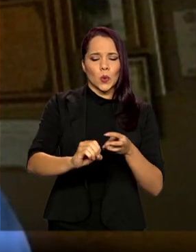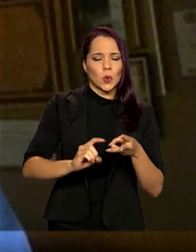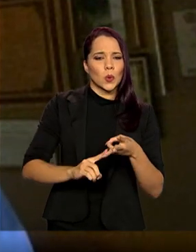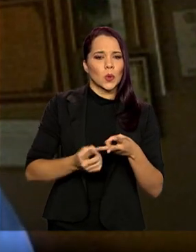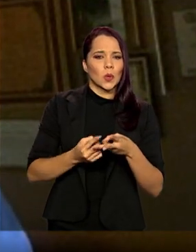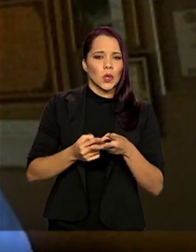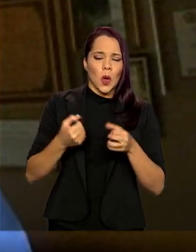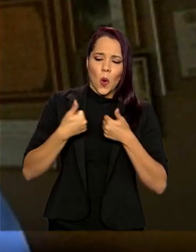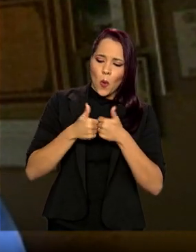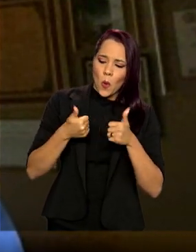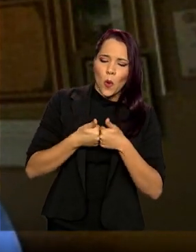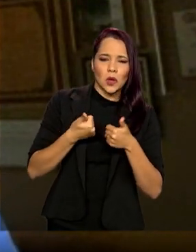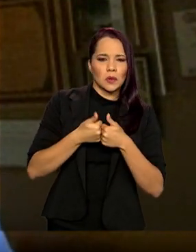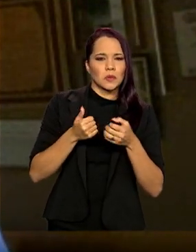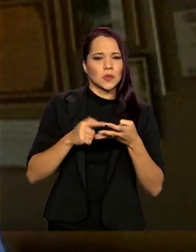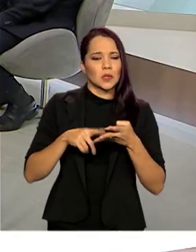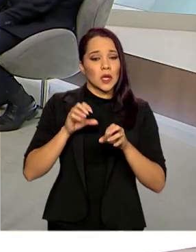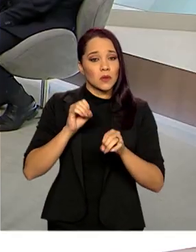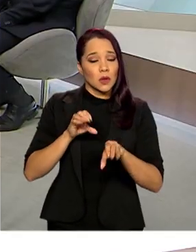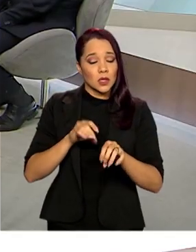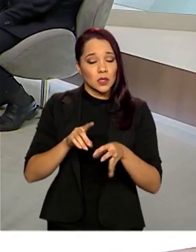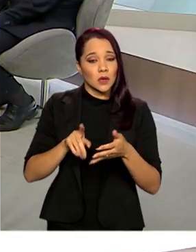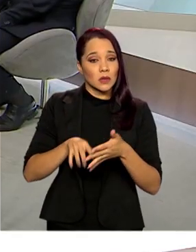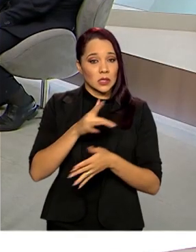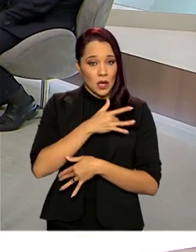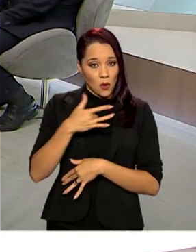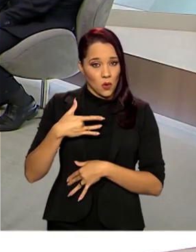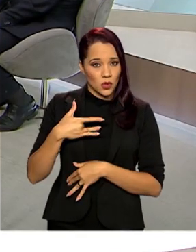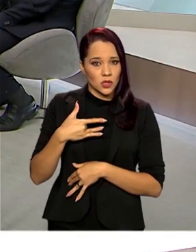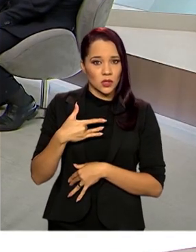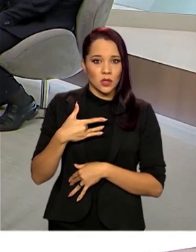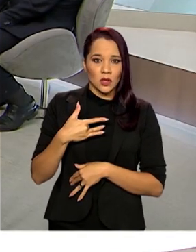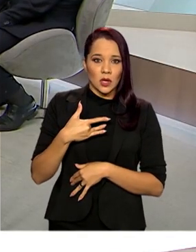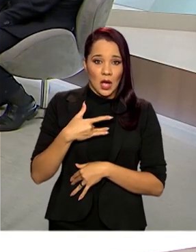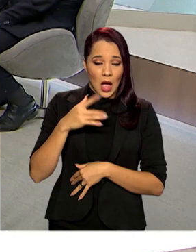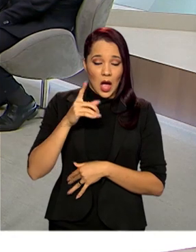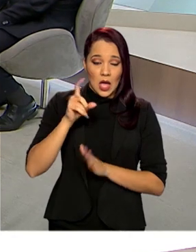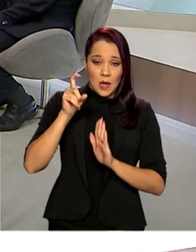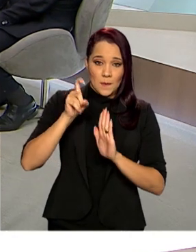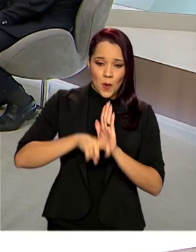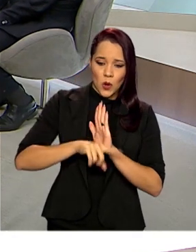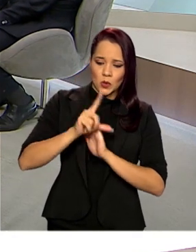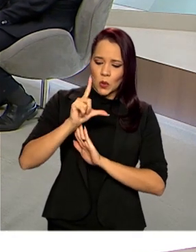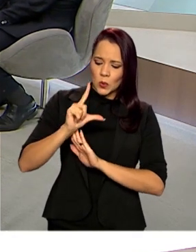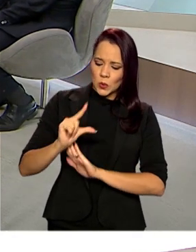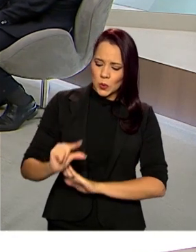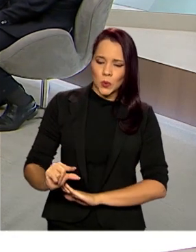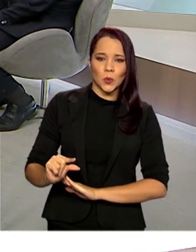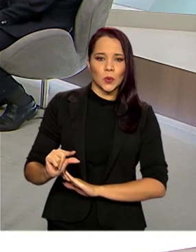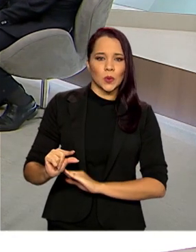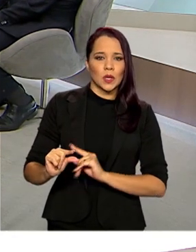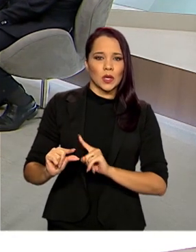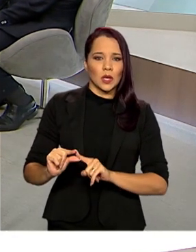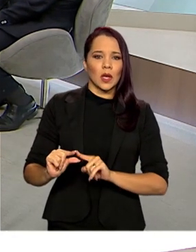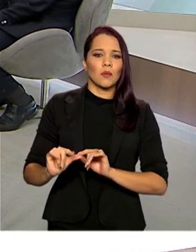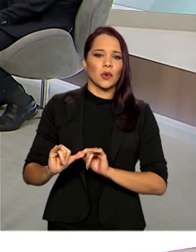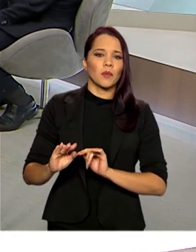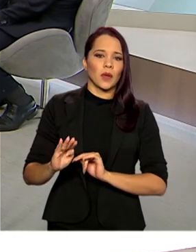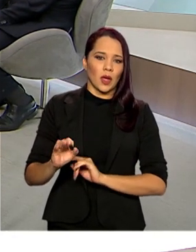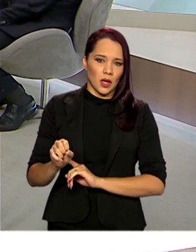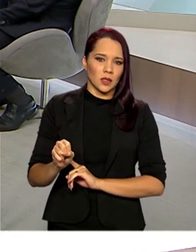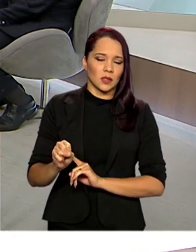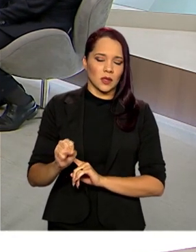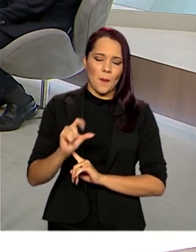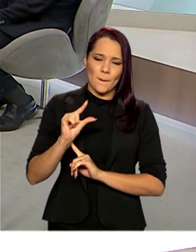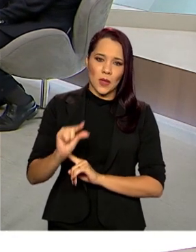transporte público, educação e saúde, terão a menor alíquota de cinco alíquotas para o IBS, Imposto de